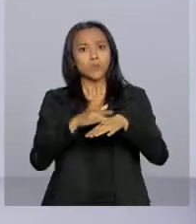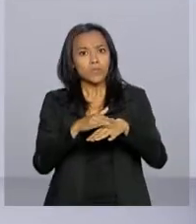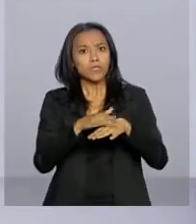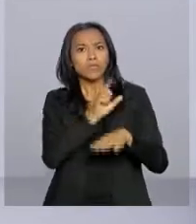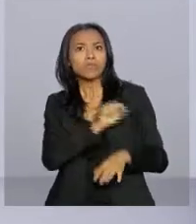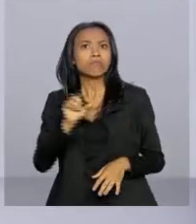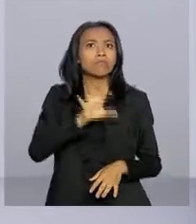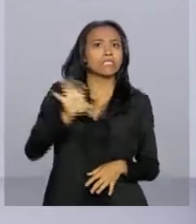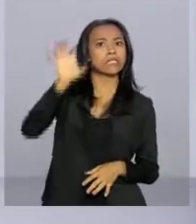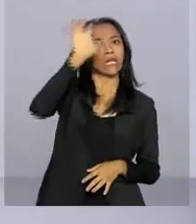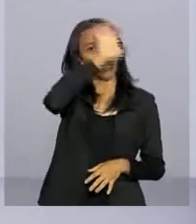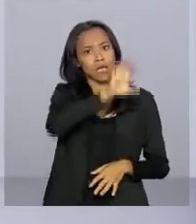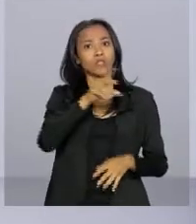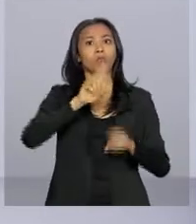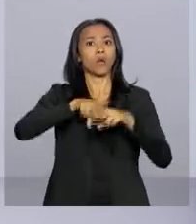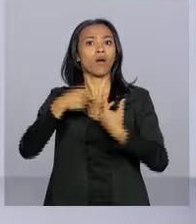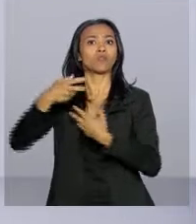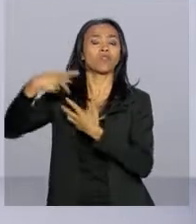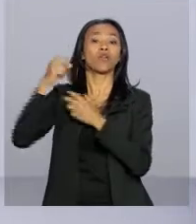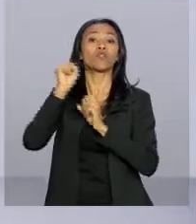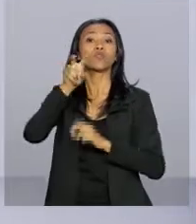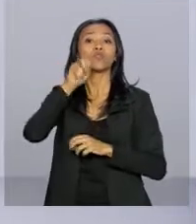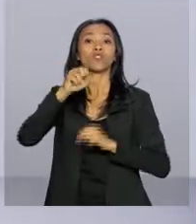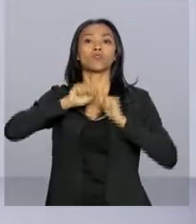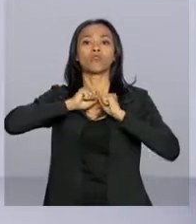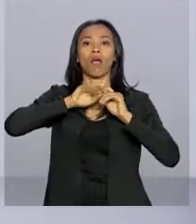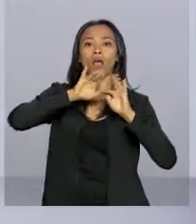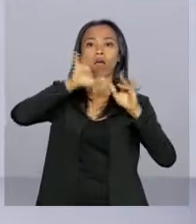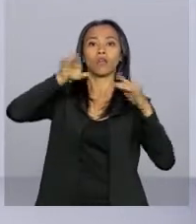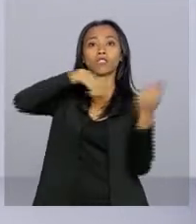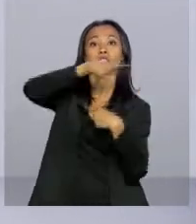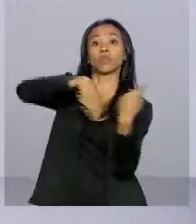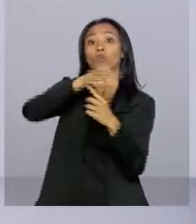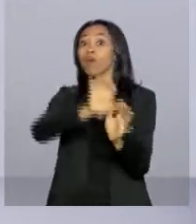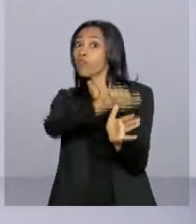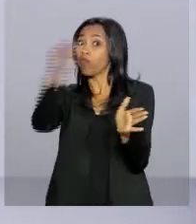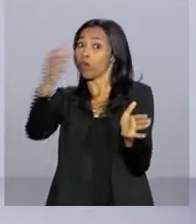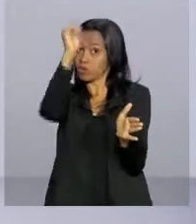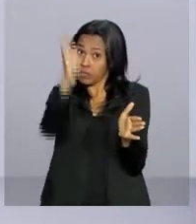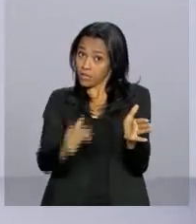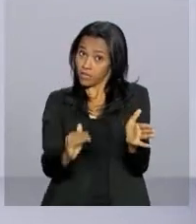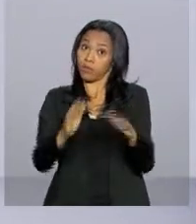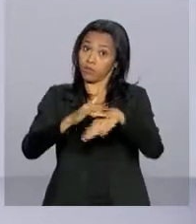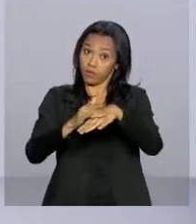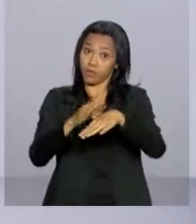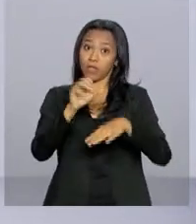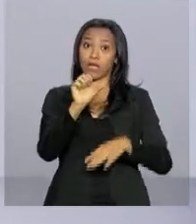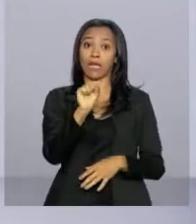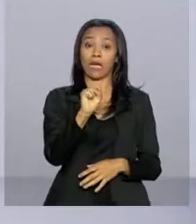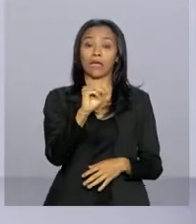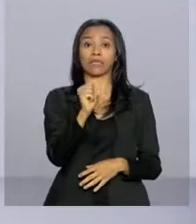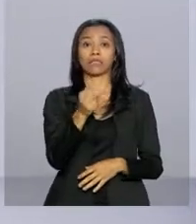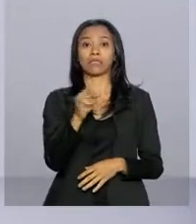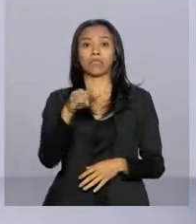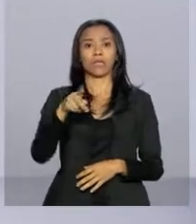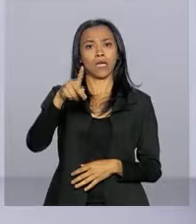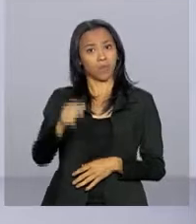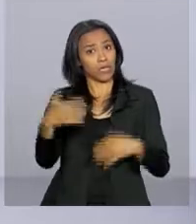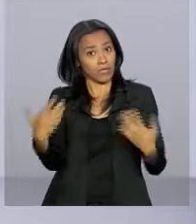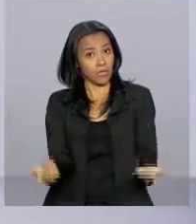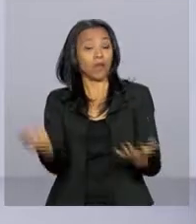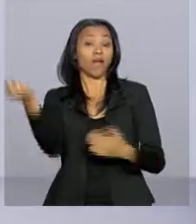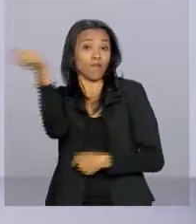relacionados à importação do vírus da doença que circula fora do país. De acordo com o Ministério da Saúde, a vacina é a forma mais